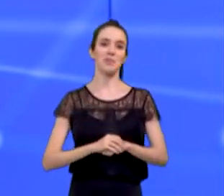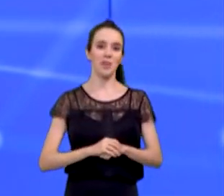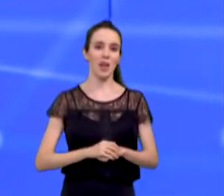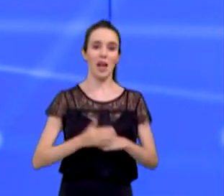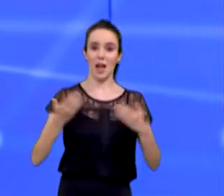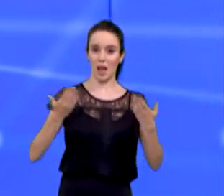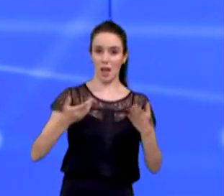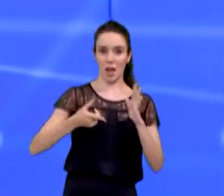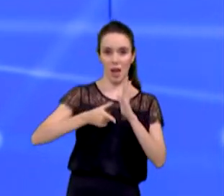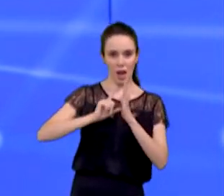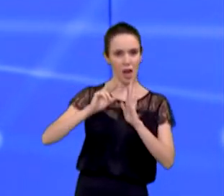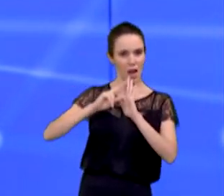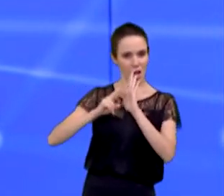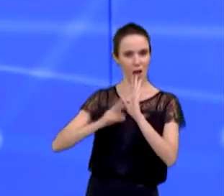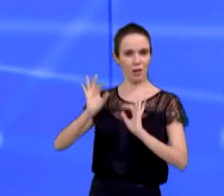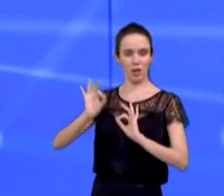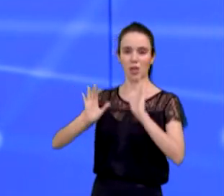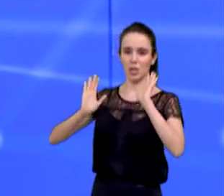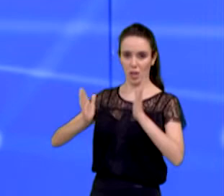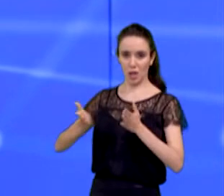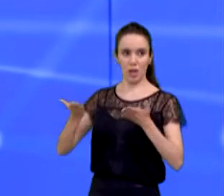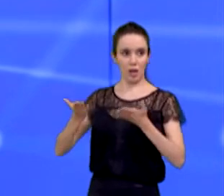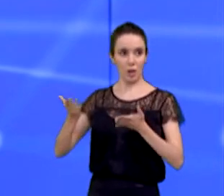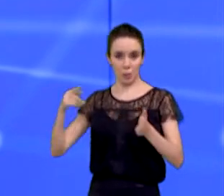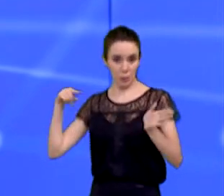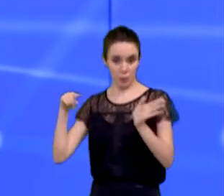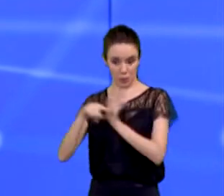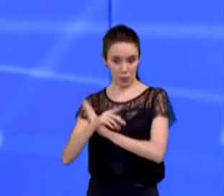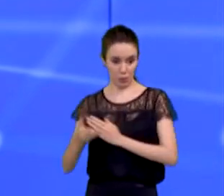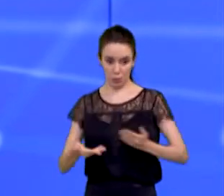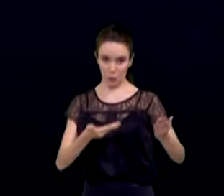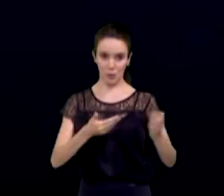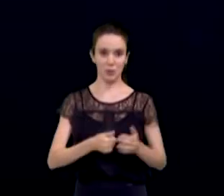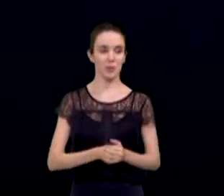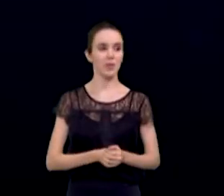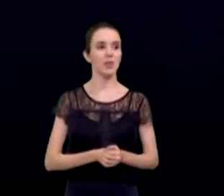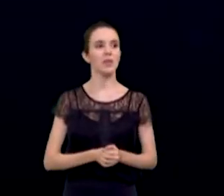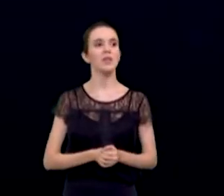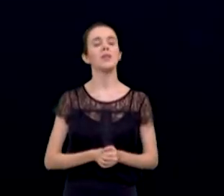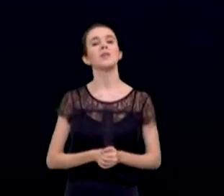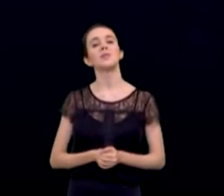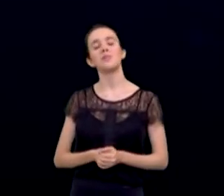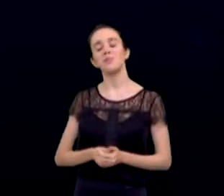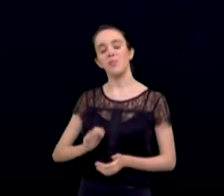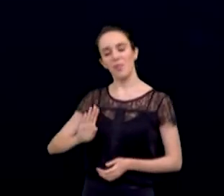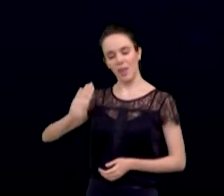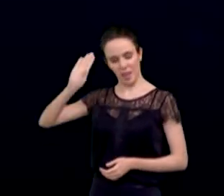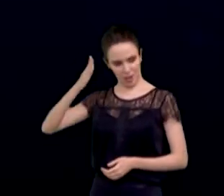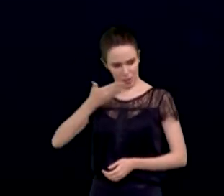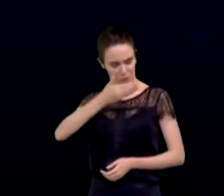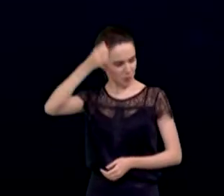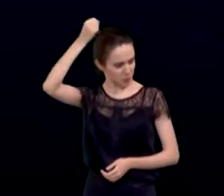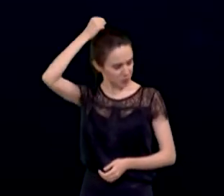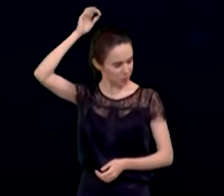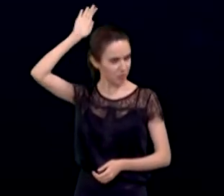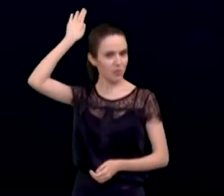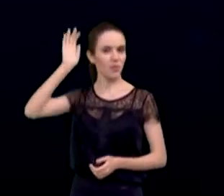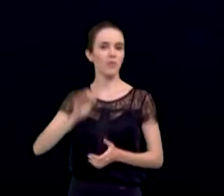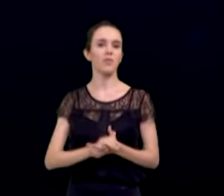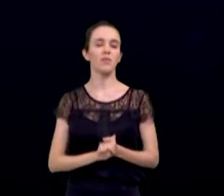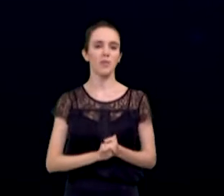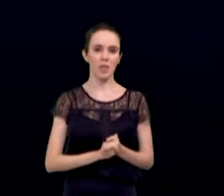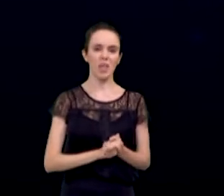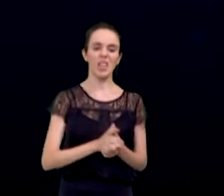regras previamente aprovadas. A senhora tem para fazer a pergunta. Pois não, candidata? Candidata Marina, nesses últimos anos, o senhor José dos Campos teve